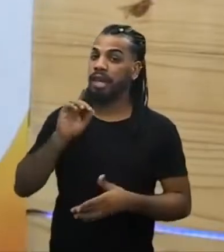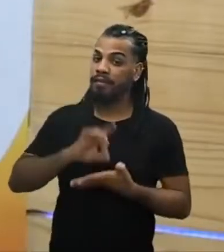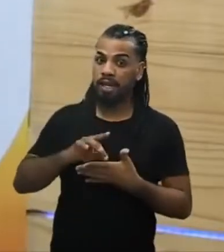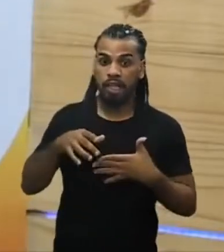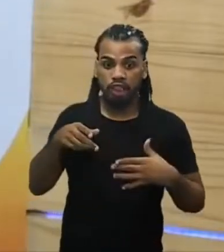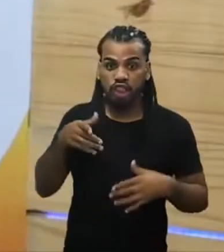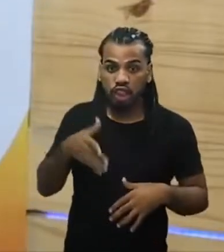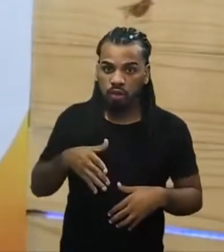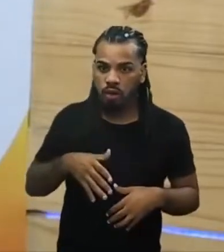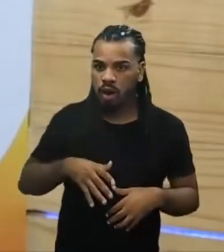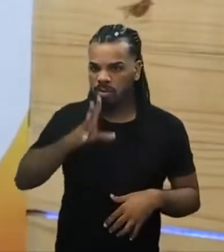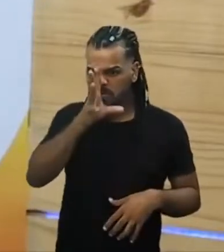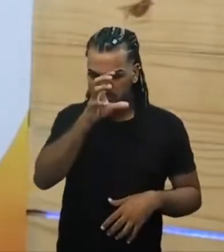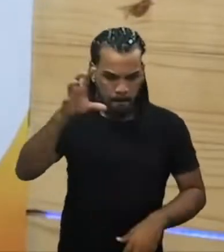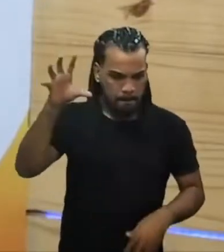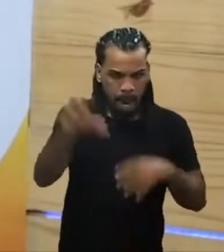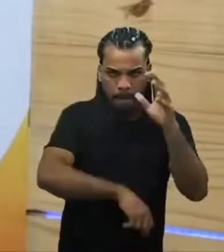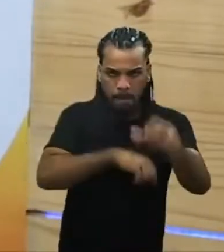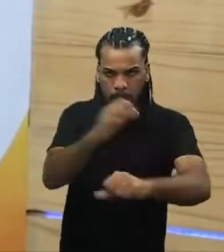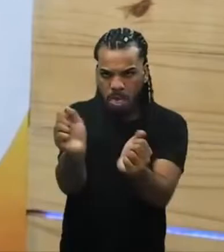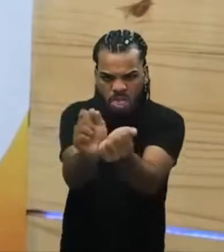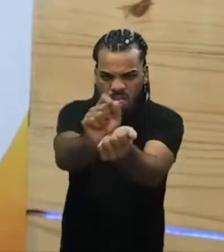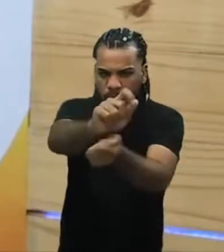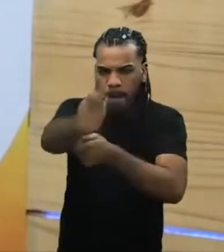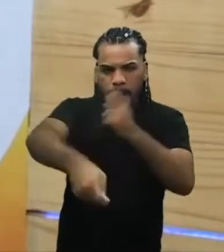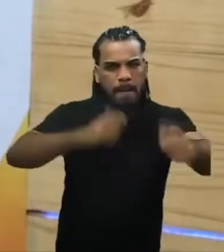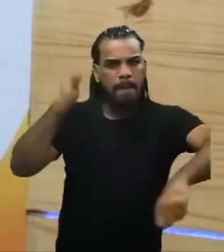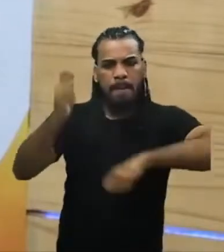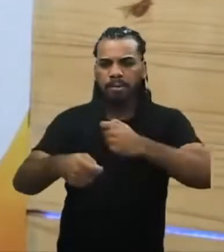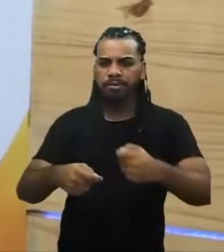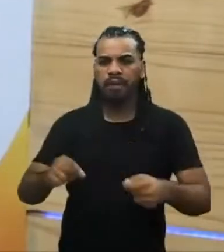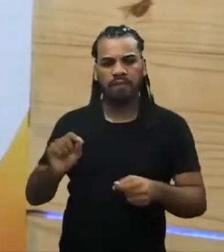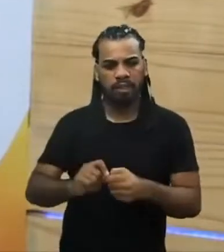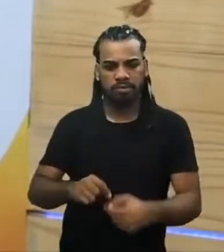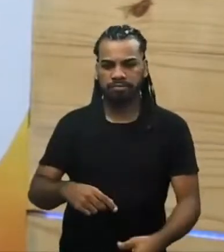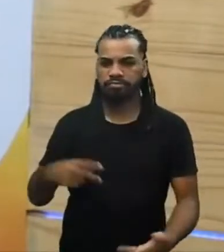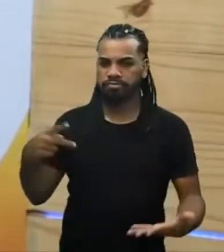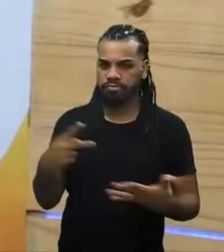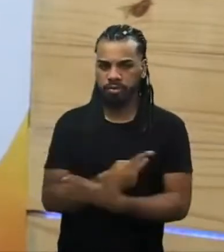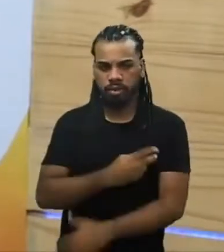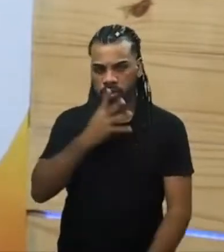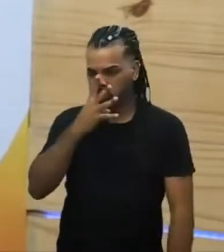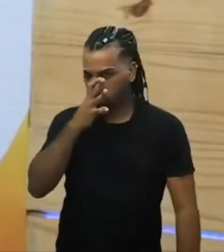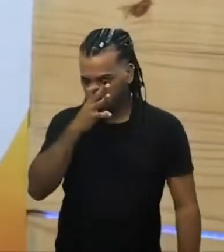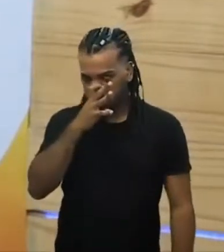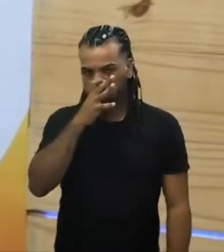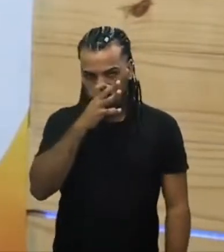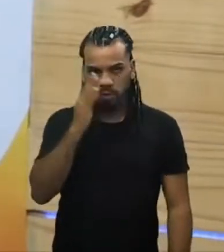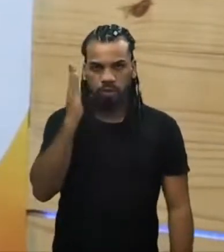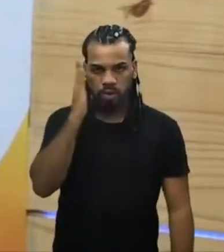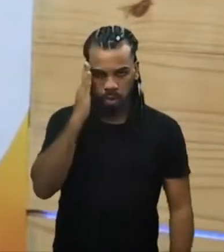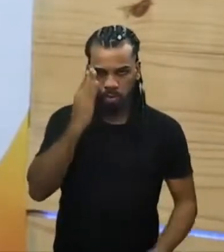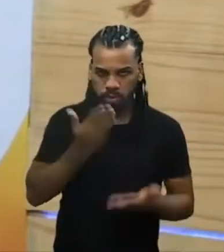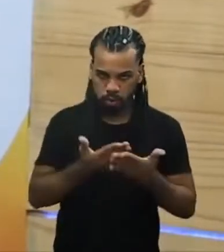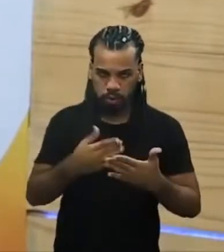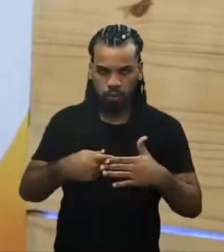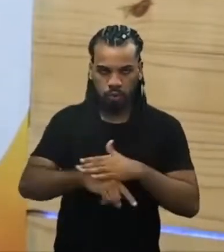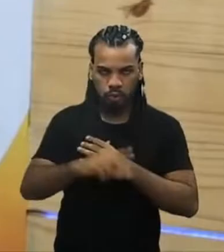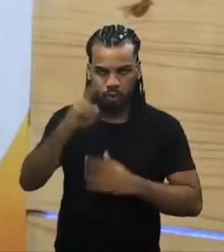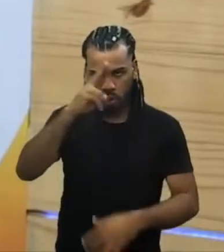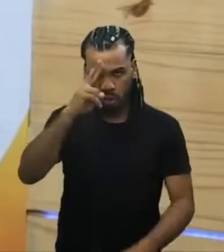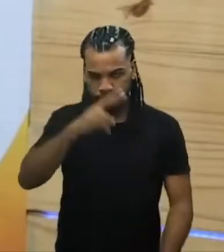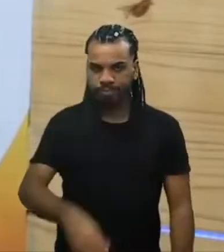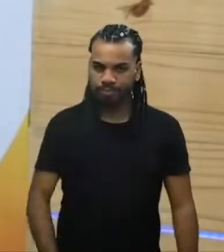invadiram, dominaram e fizeram tudo aquilo que você já sabe através dos estudos históricos.